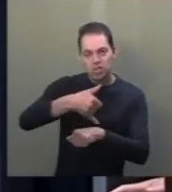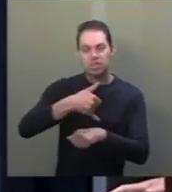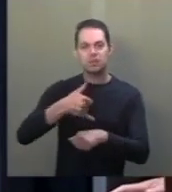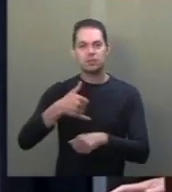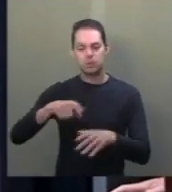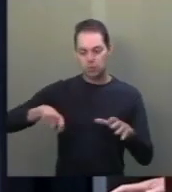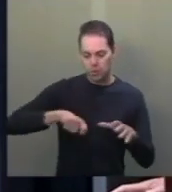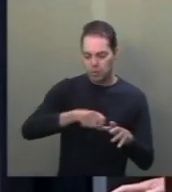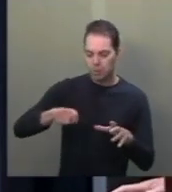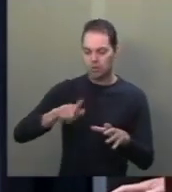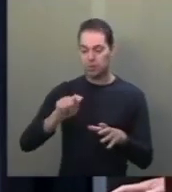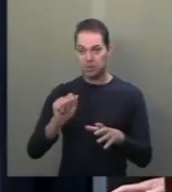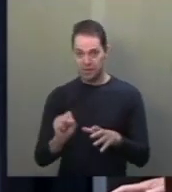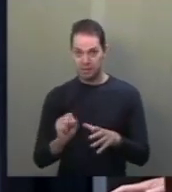gás.